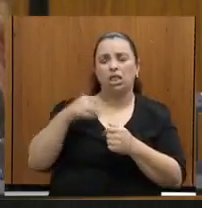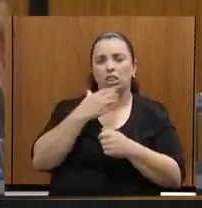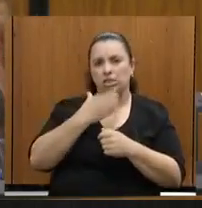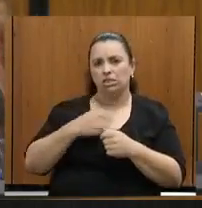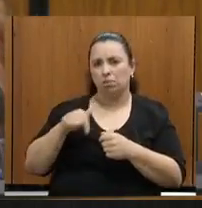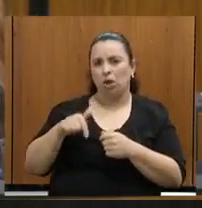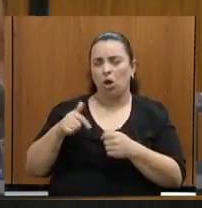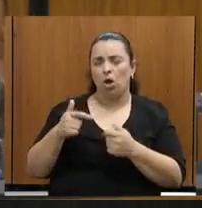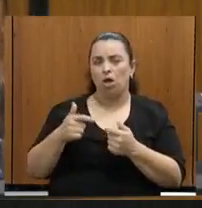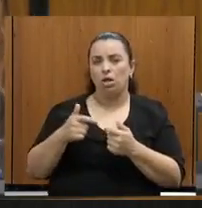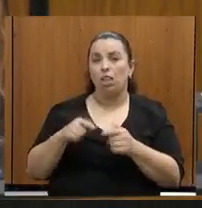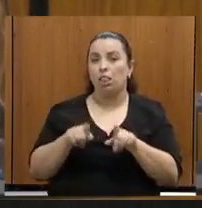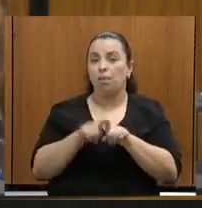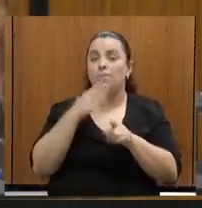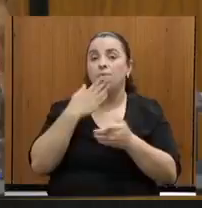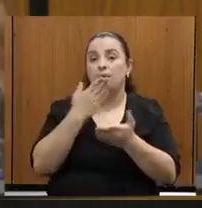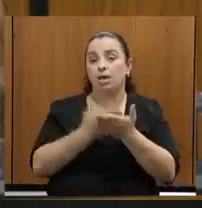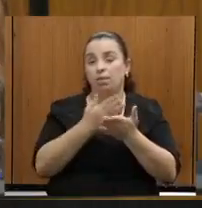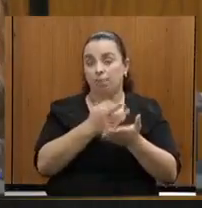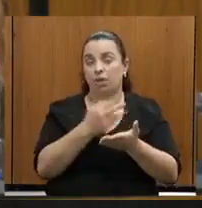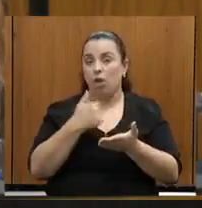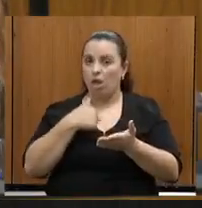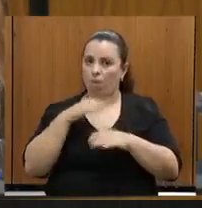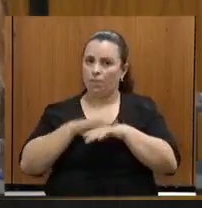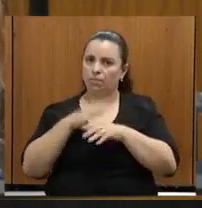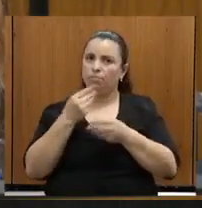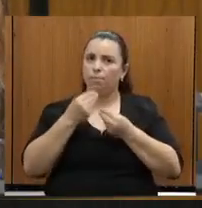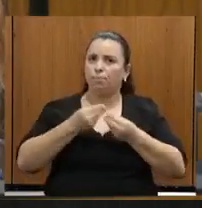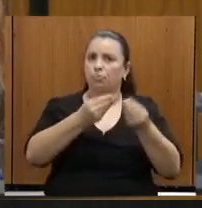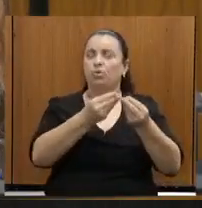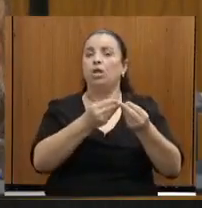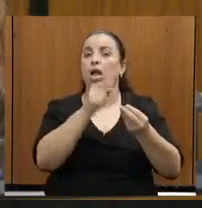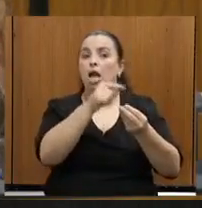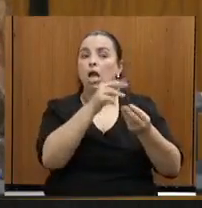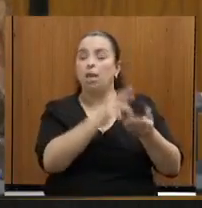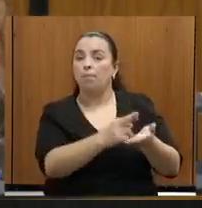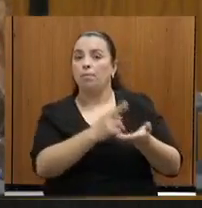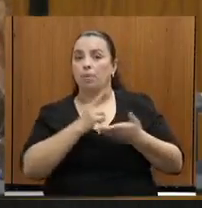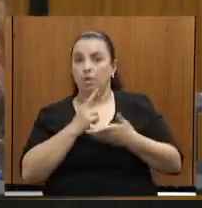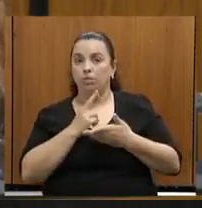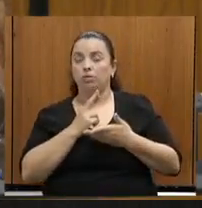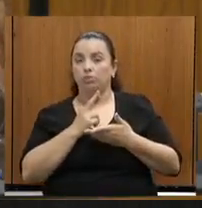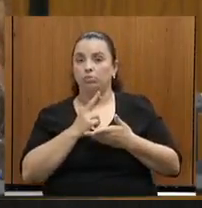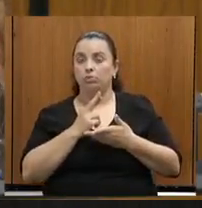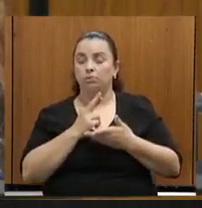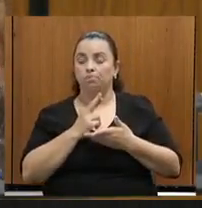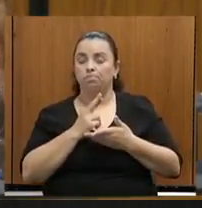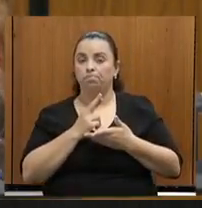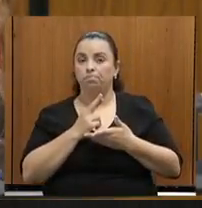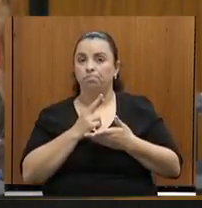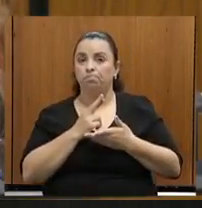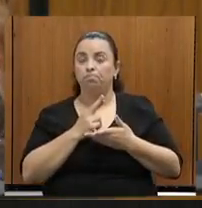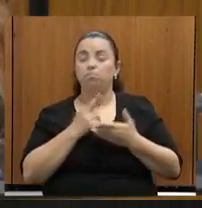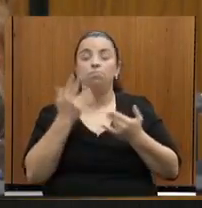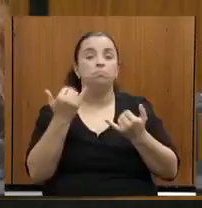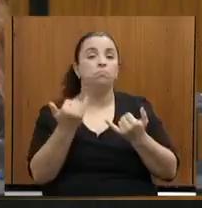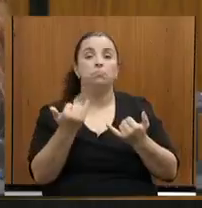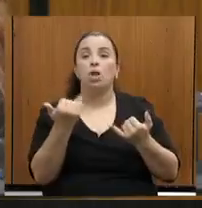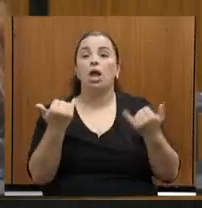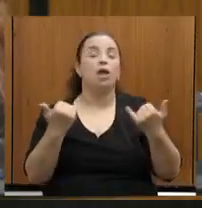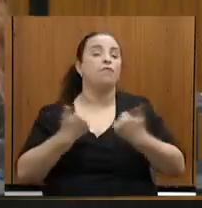respondendo a requerimento de minha autoria aqui na Assembleia, nos foi informado que